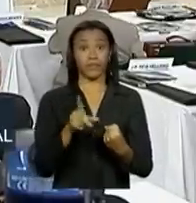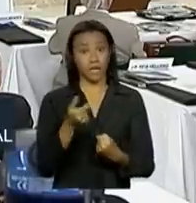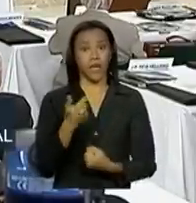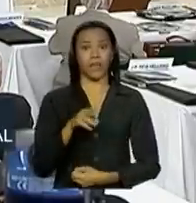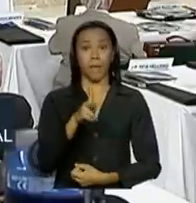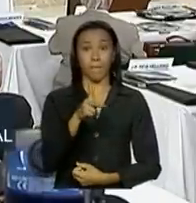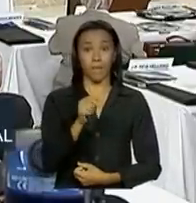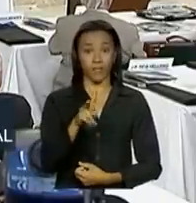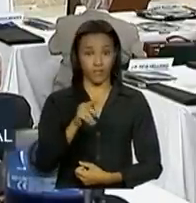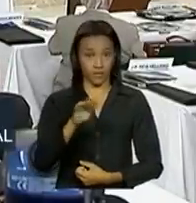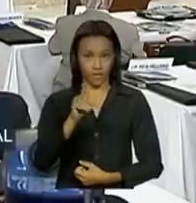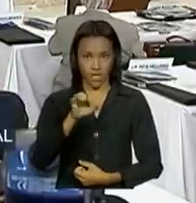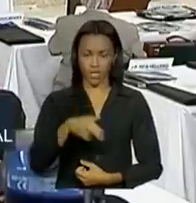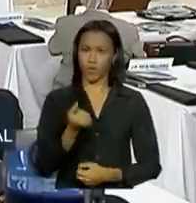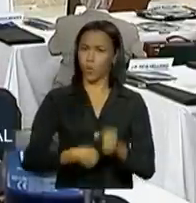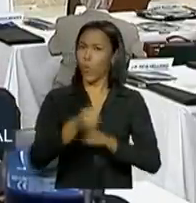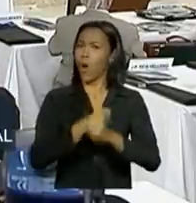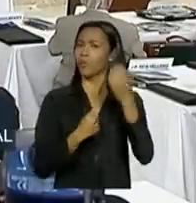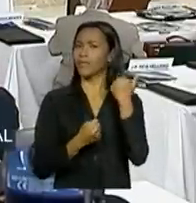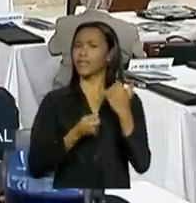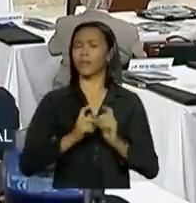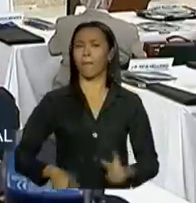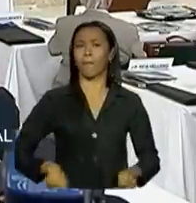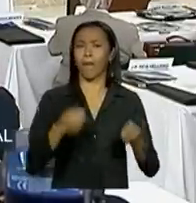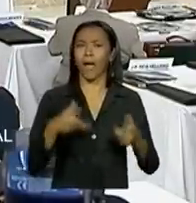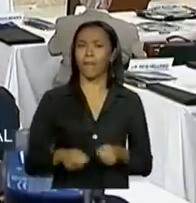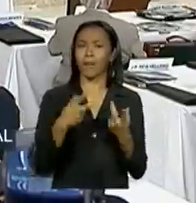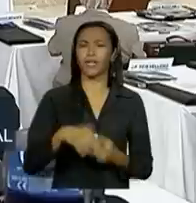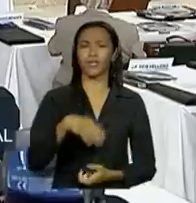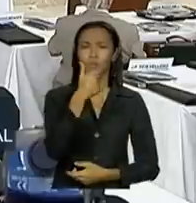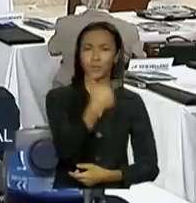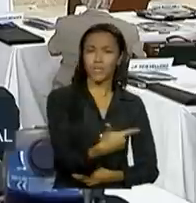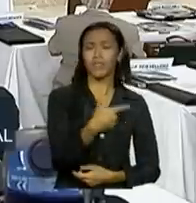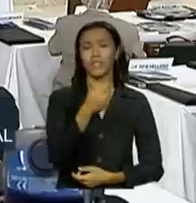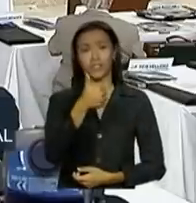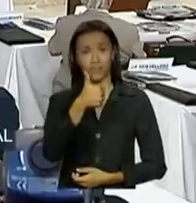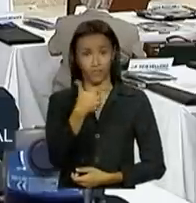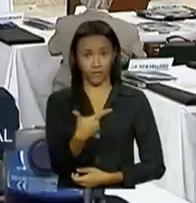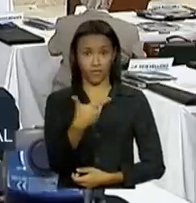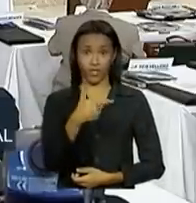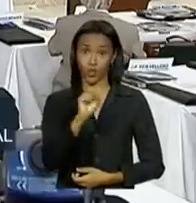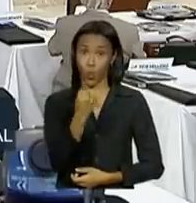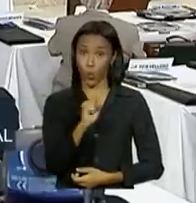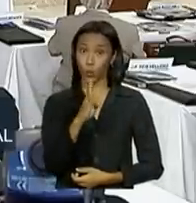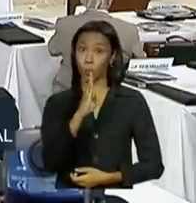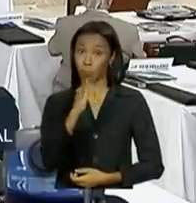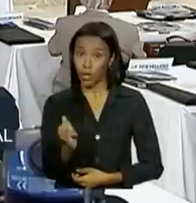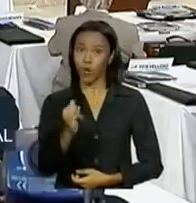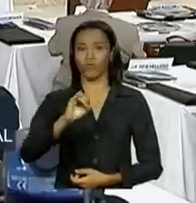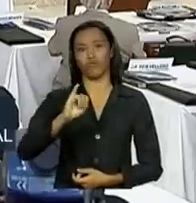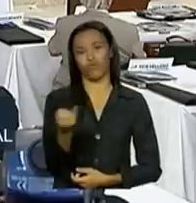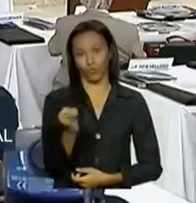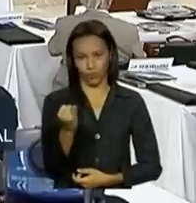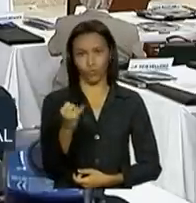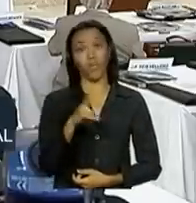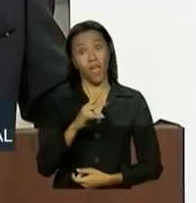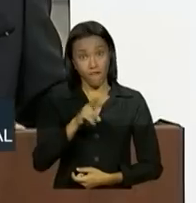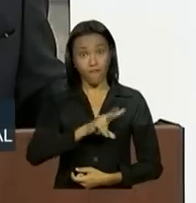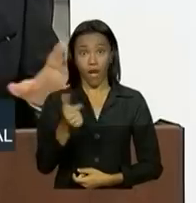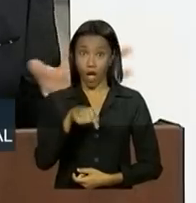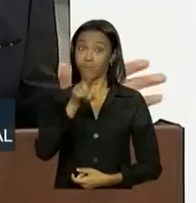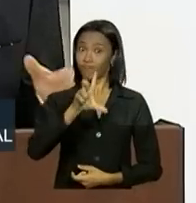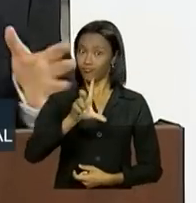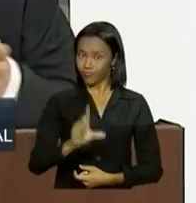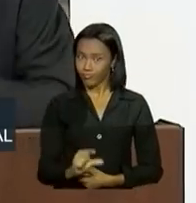Previdência. O ano passado, gastamos 228 bilhões de reais em juros. Esta conta vai cair,